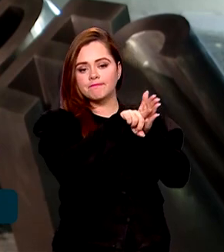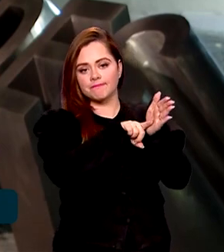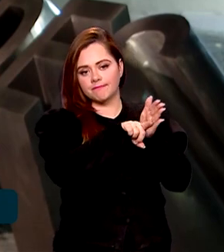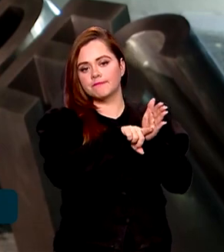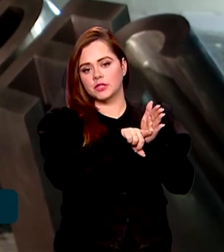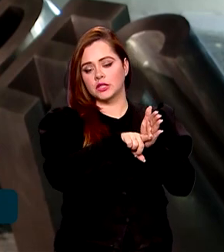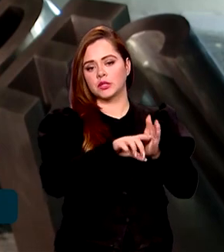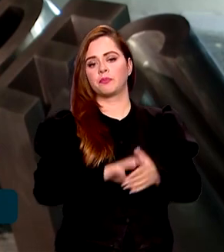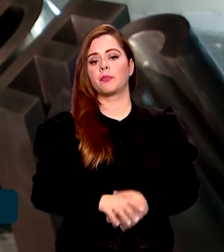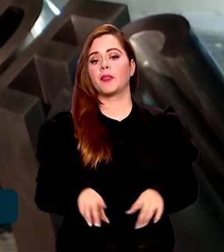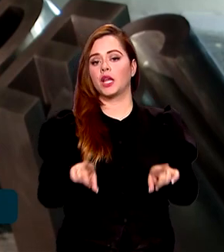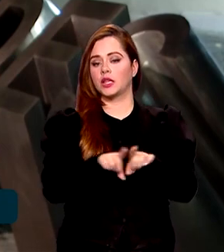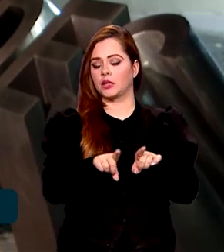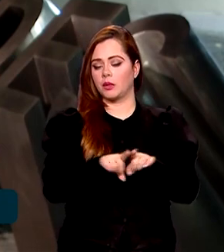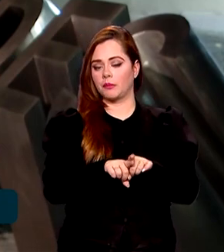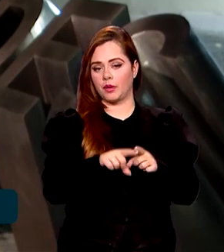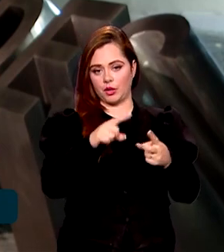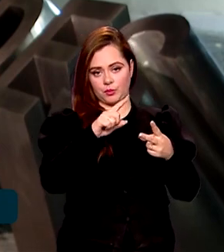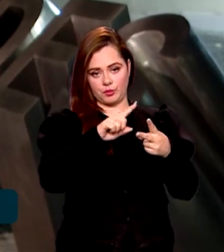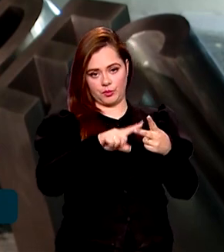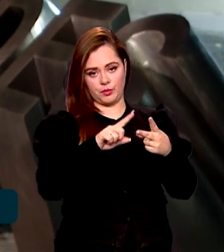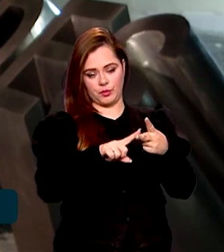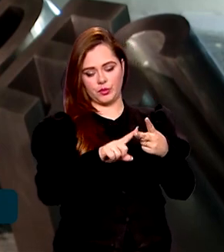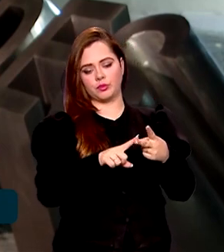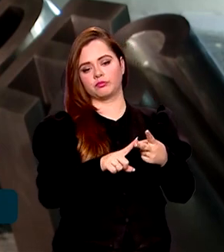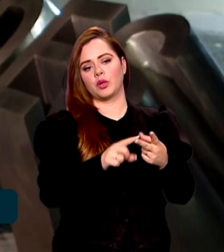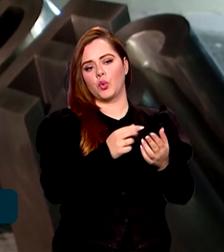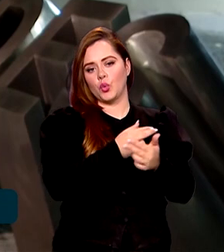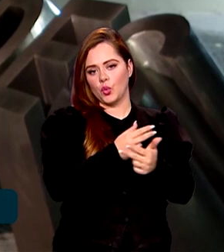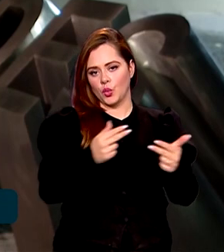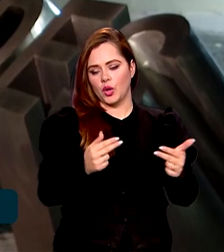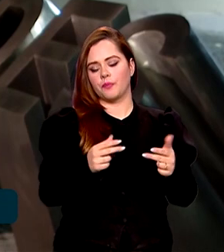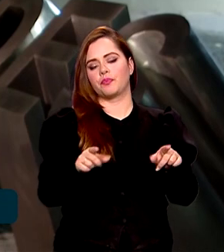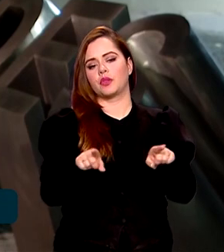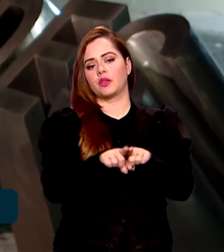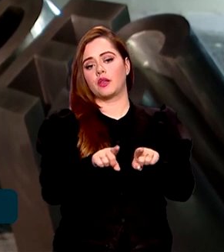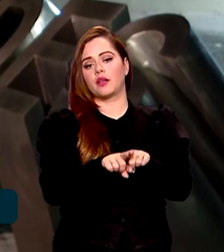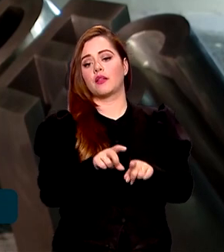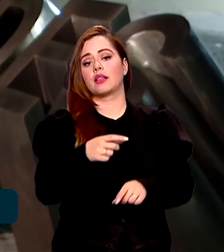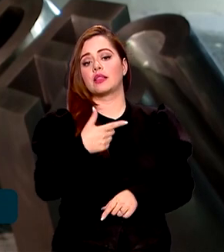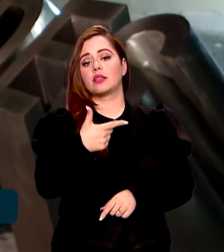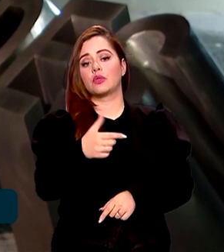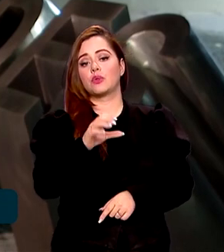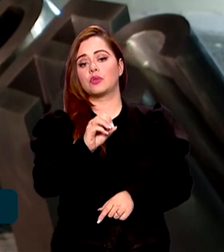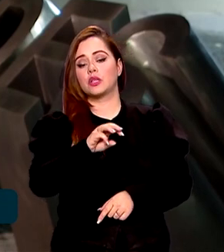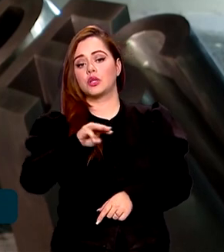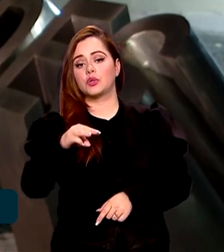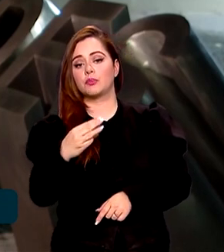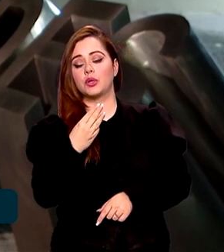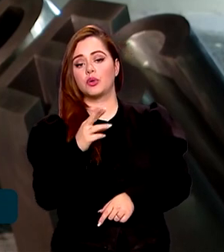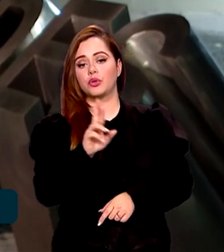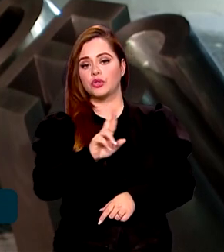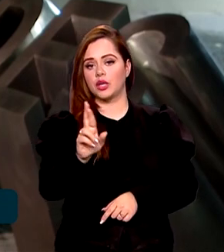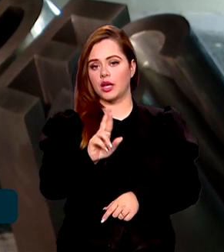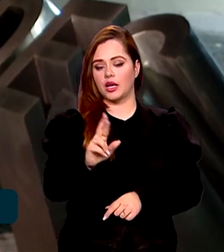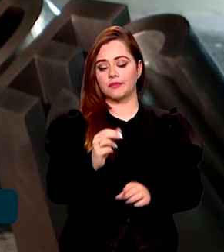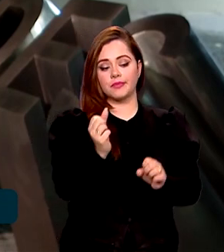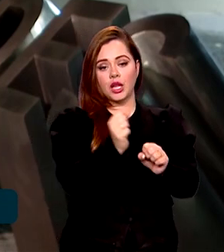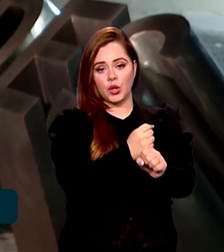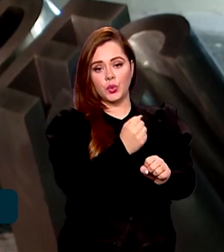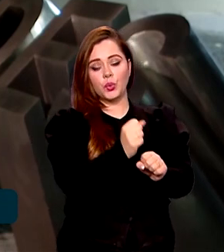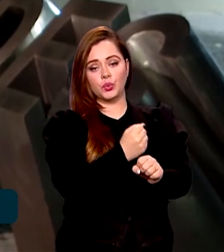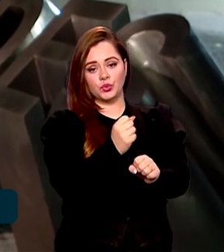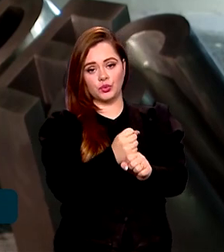numa segunda fase do projeto, serão investidos, junto com parceiros do BNDES, 200 milhões de reais na construção